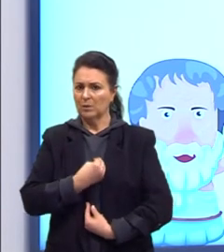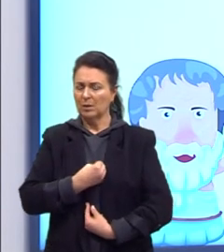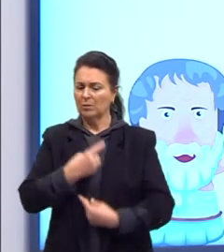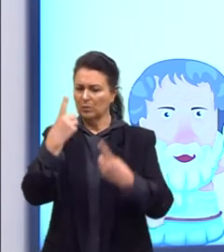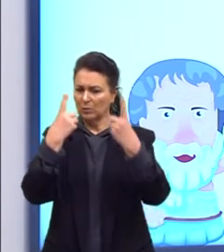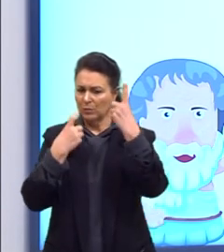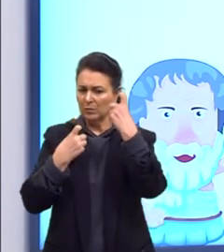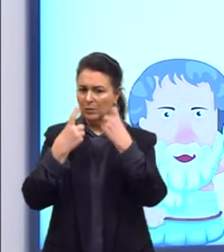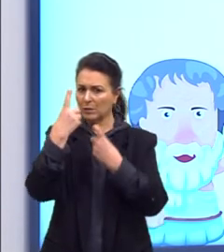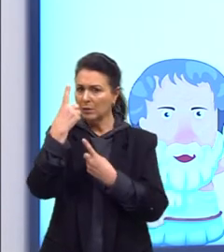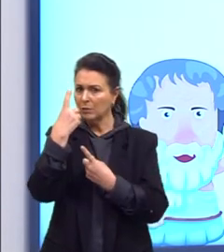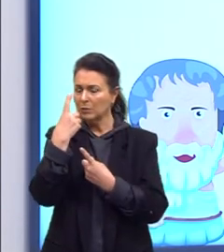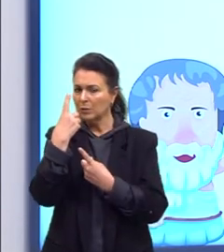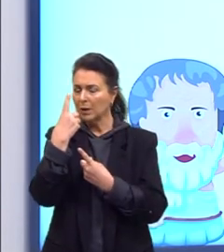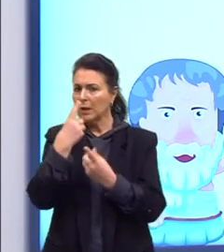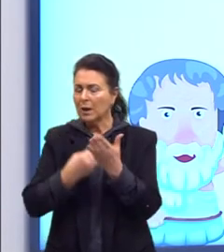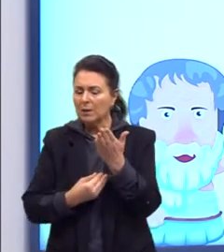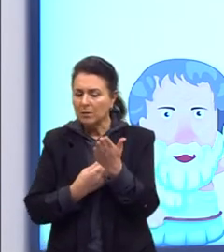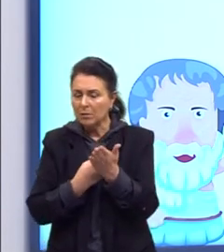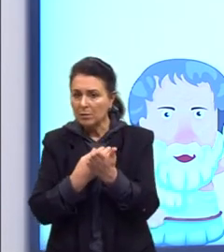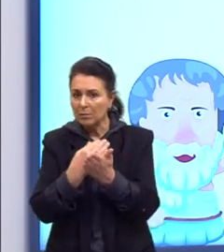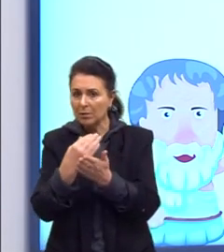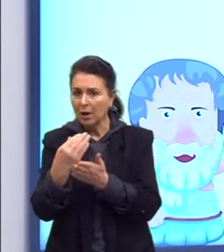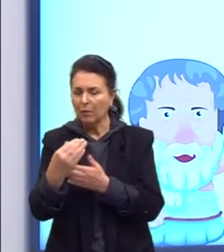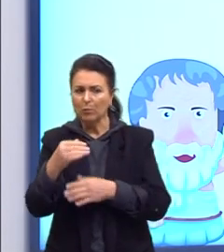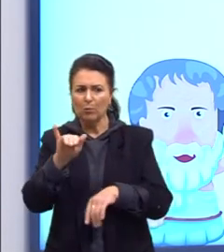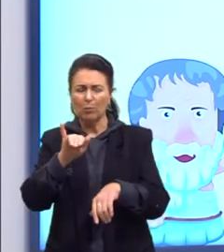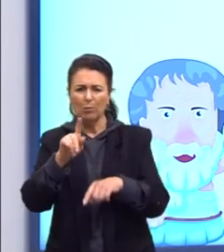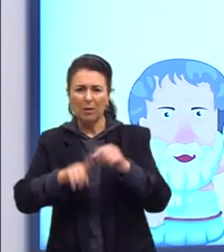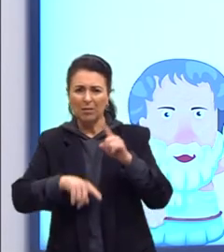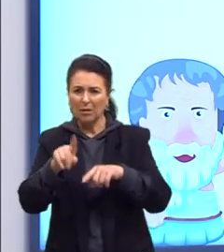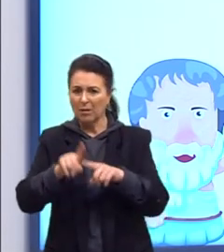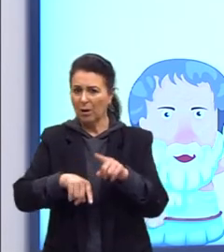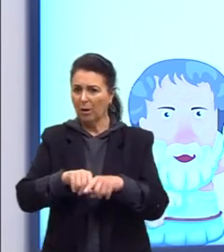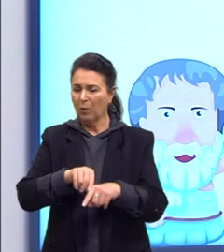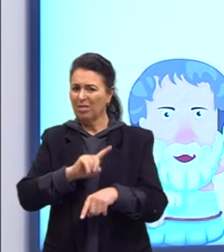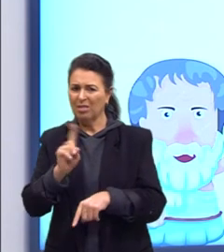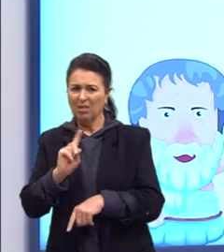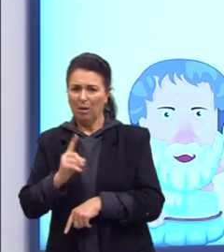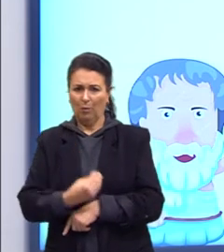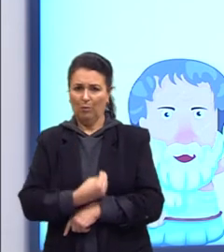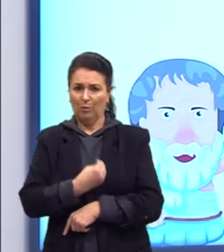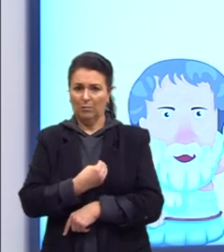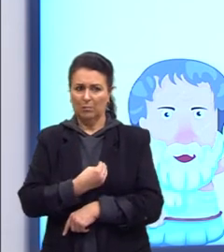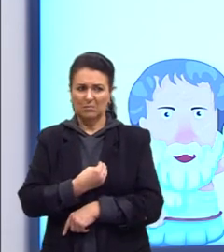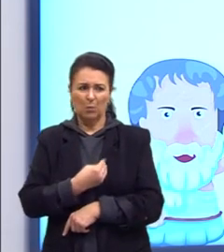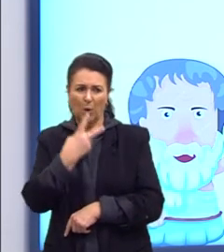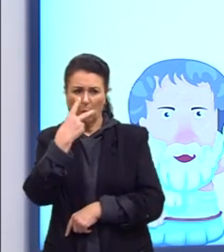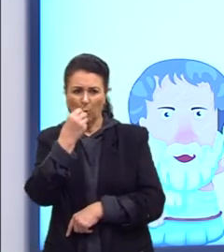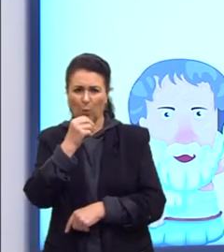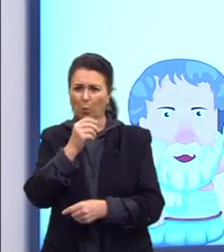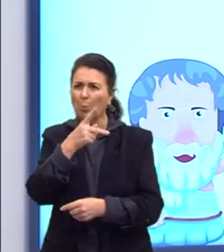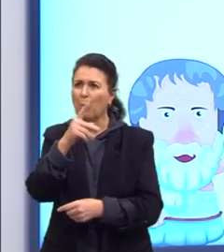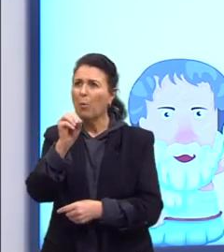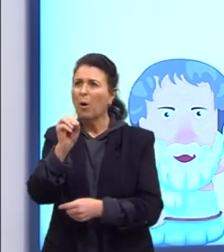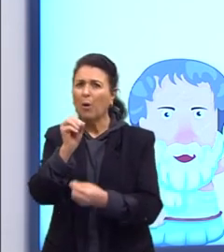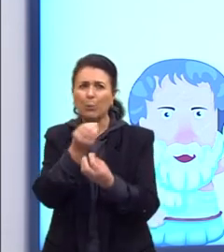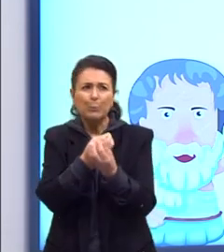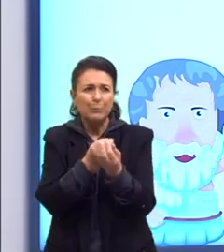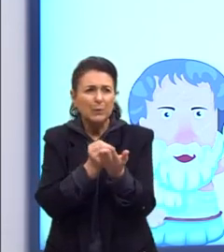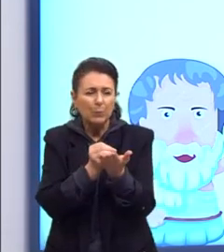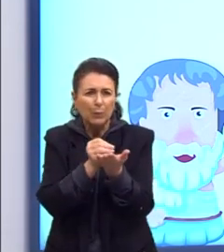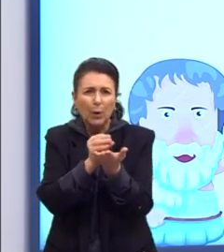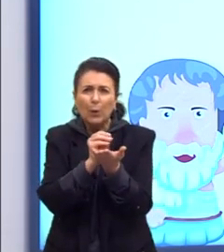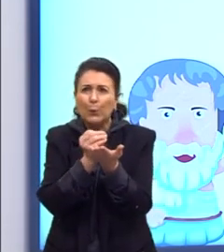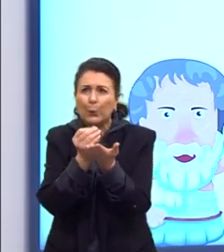-viva, como eu falei para vocês, como, por exemplo, pó e coisas sujas. Do pó,